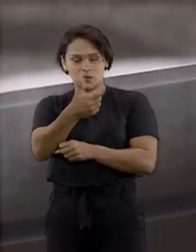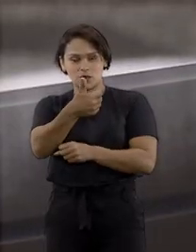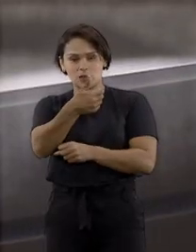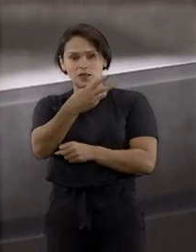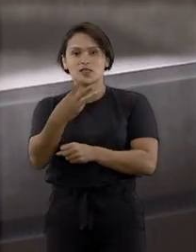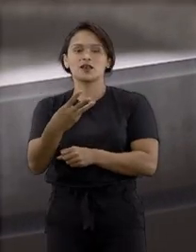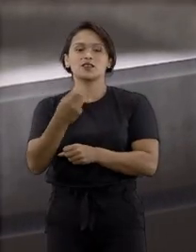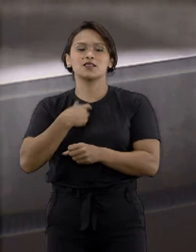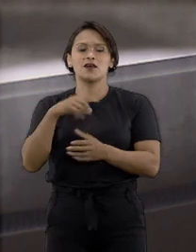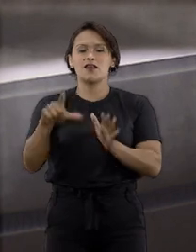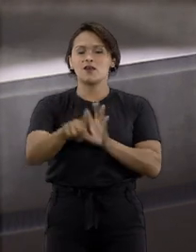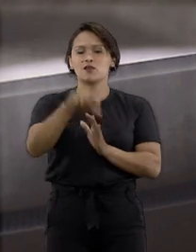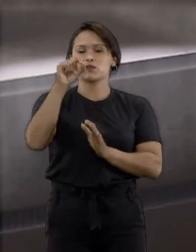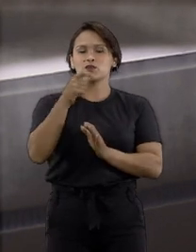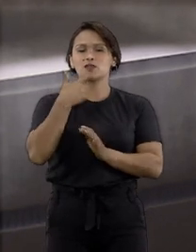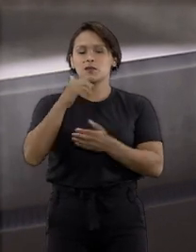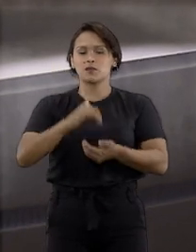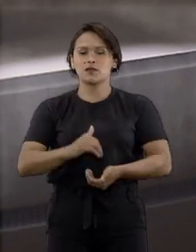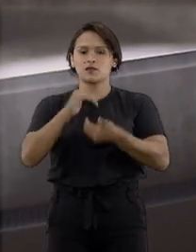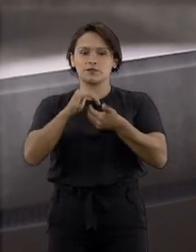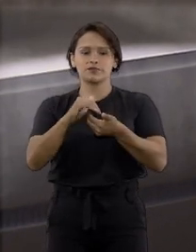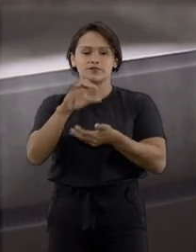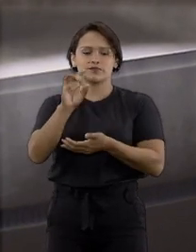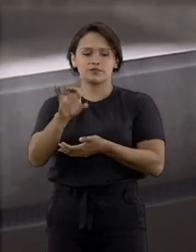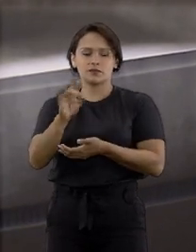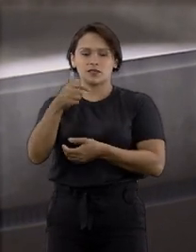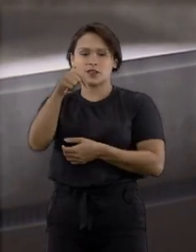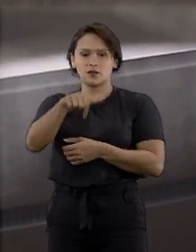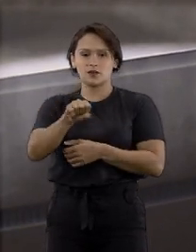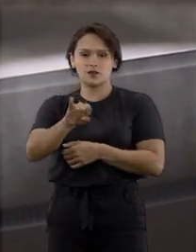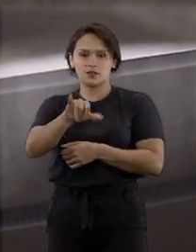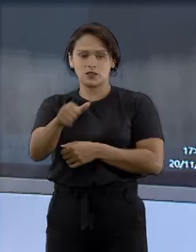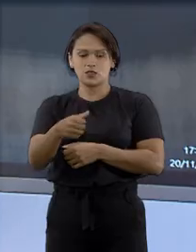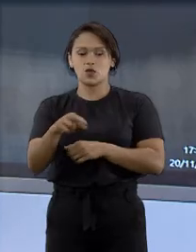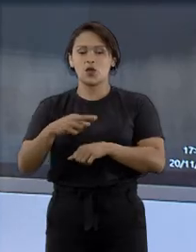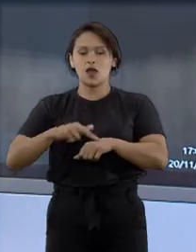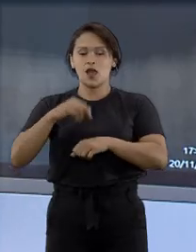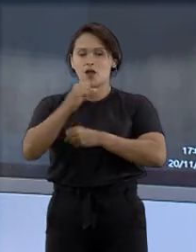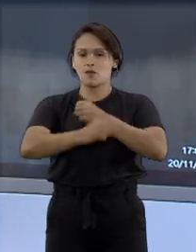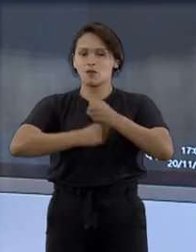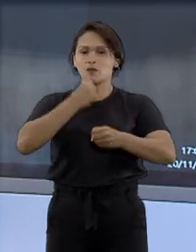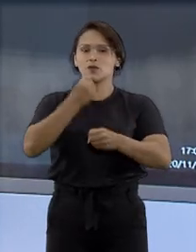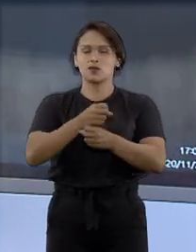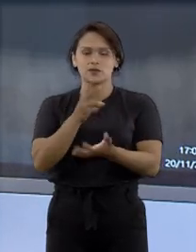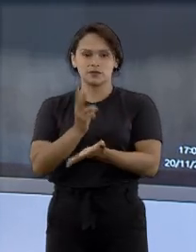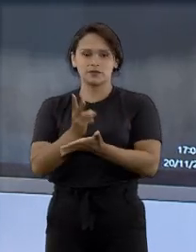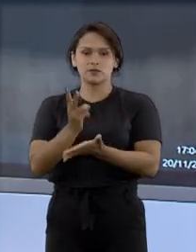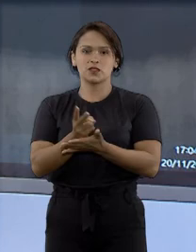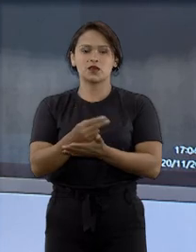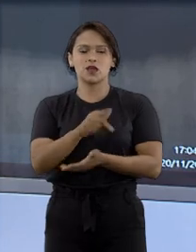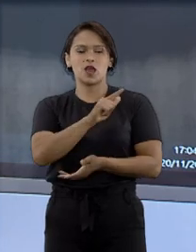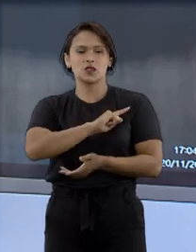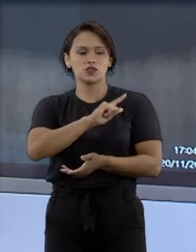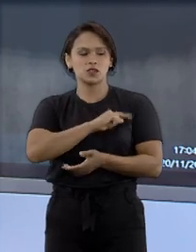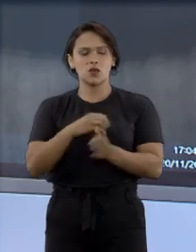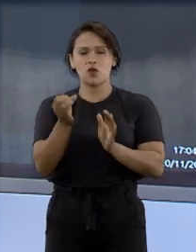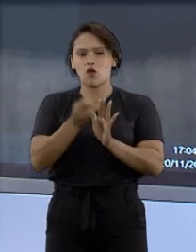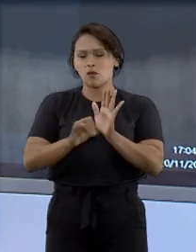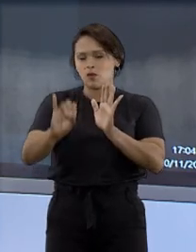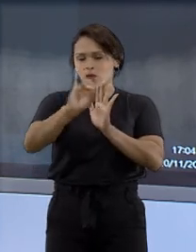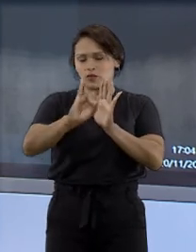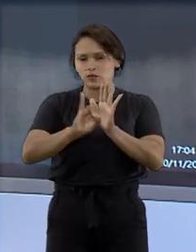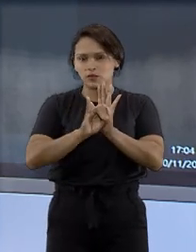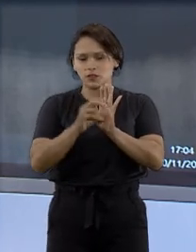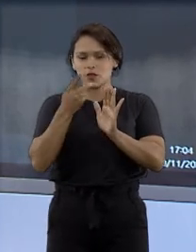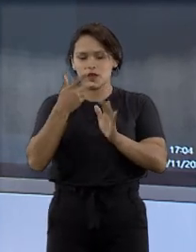ouvidor pela Corte Especial do Tribunal e fica no cargo pelo próximo ano. Sobre a gestão como ouvidor, o ministro diz que pretende